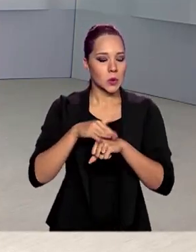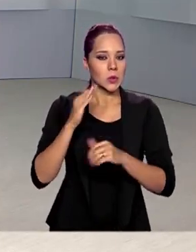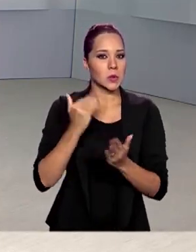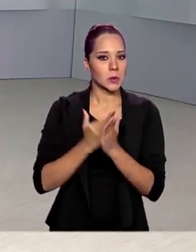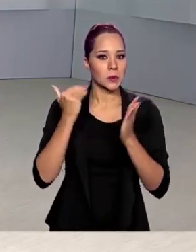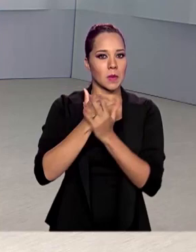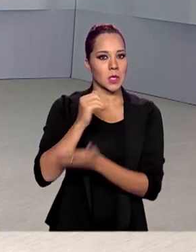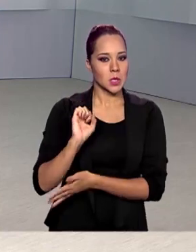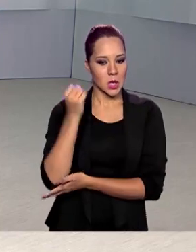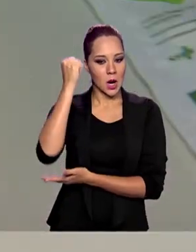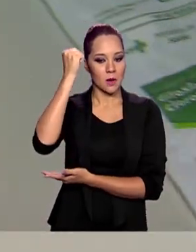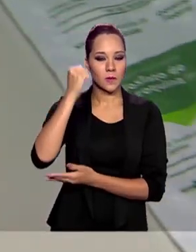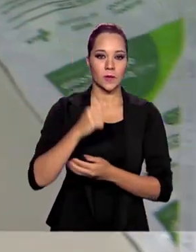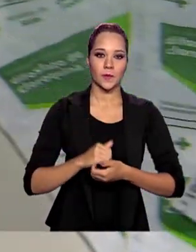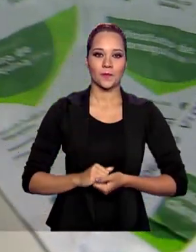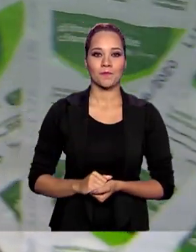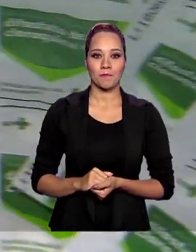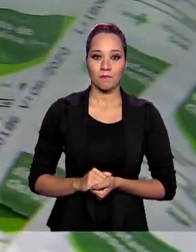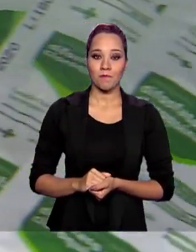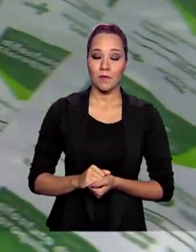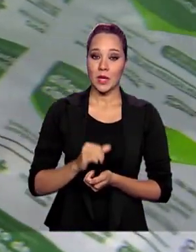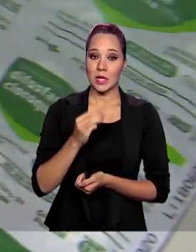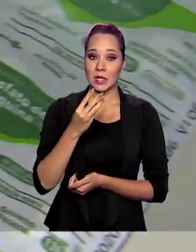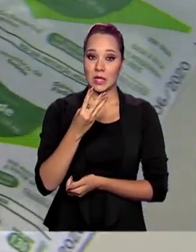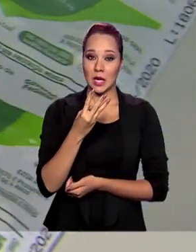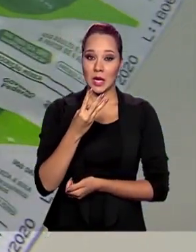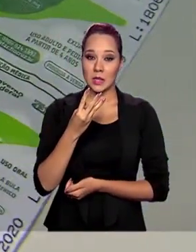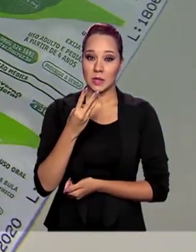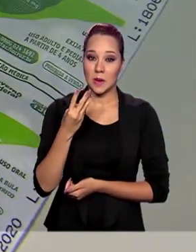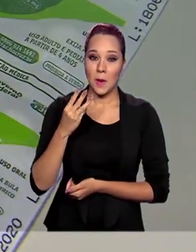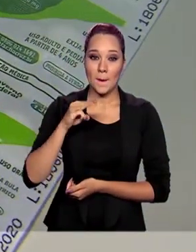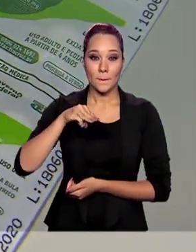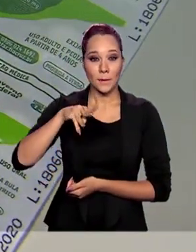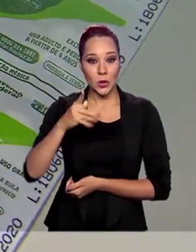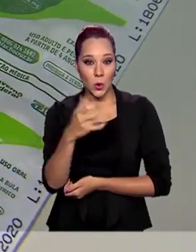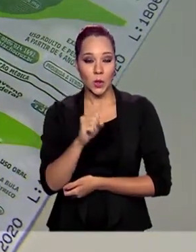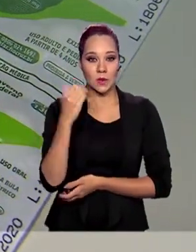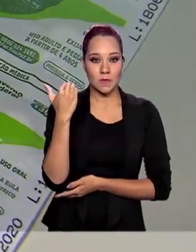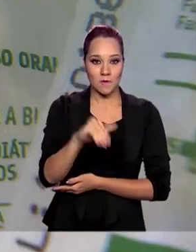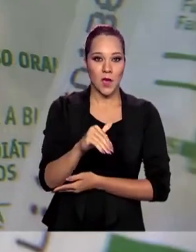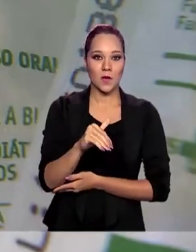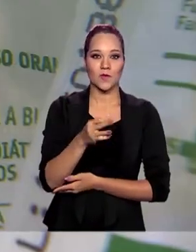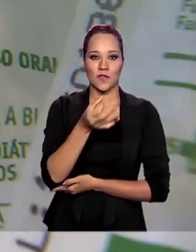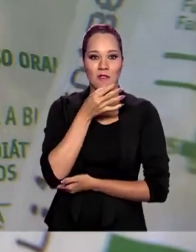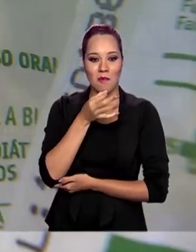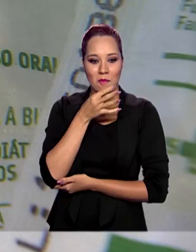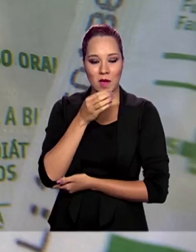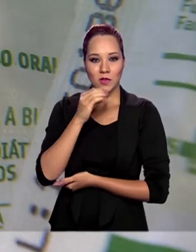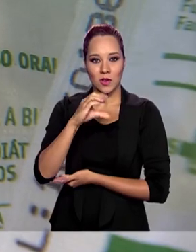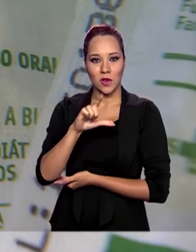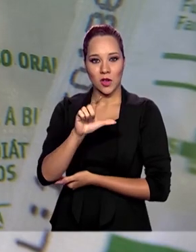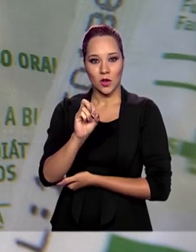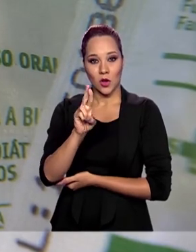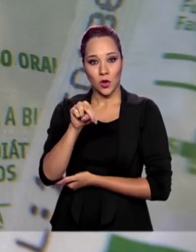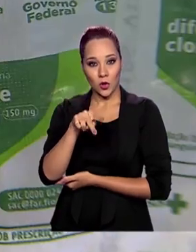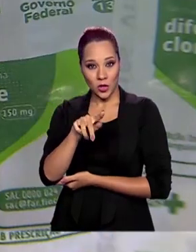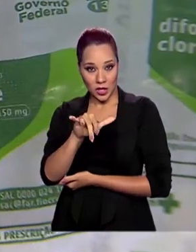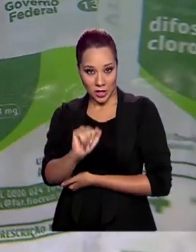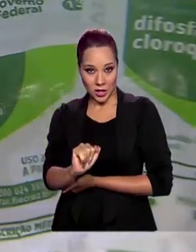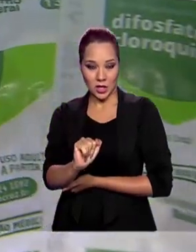reportagem. 3,5 de unidades de medicamentos da cloroquina e de uma derivada dela, a